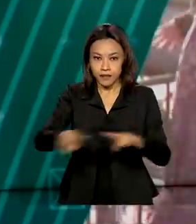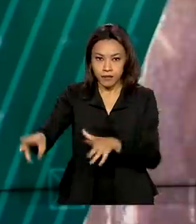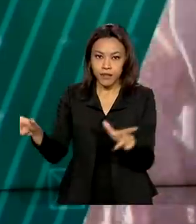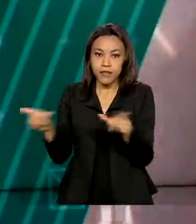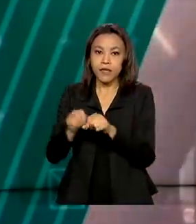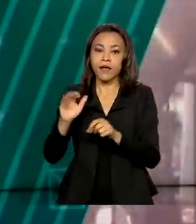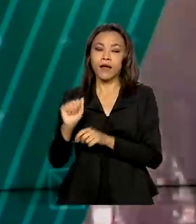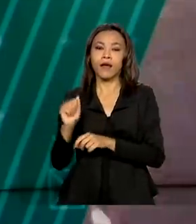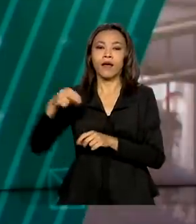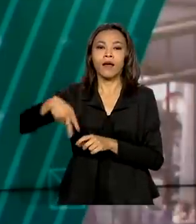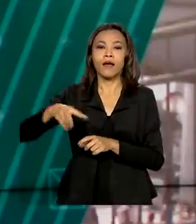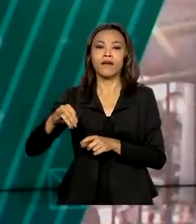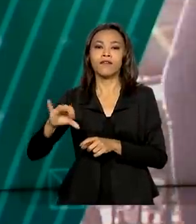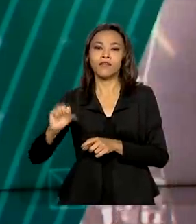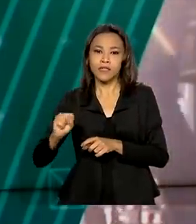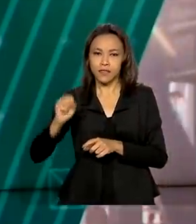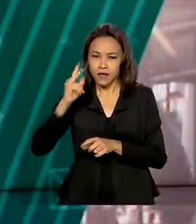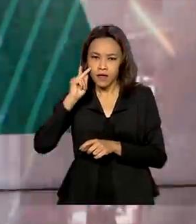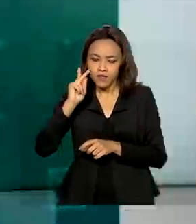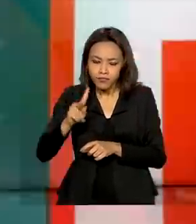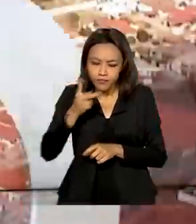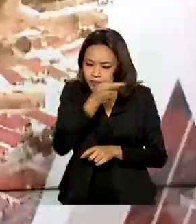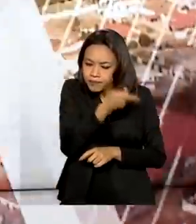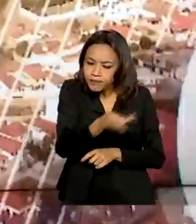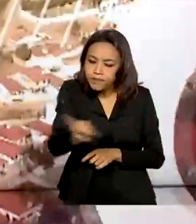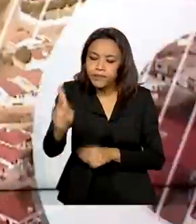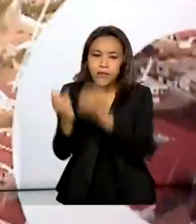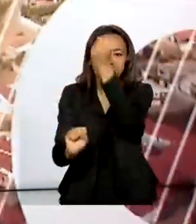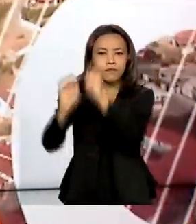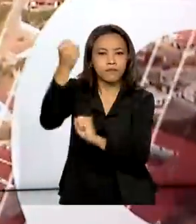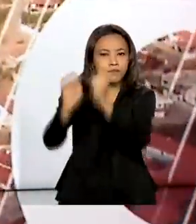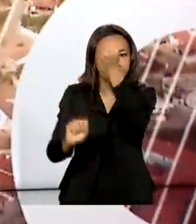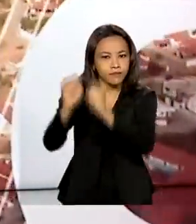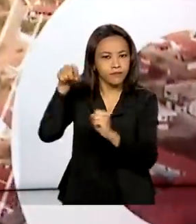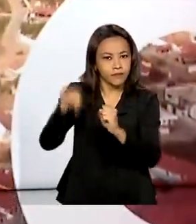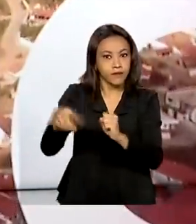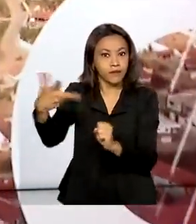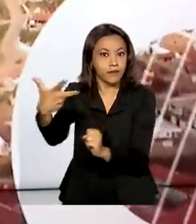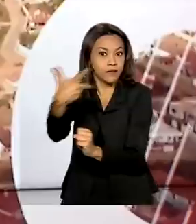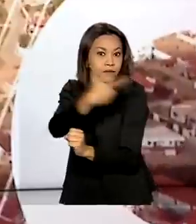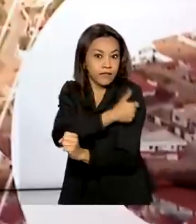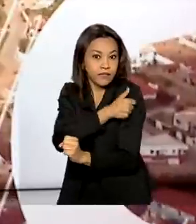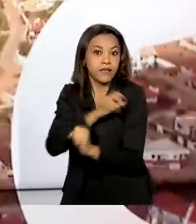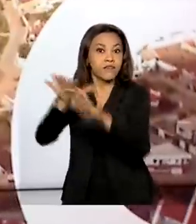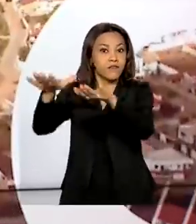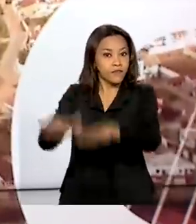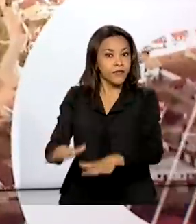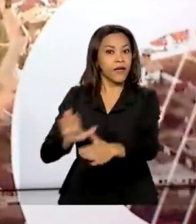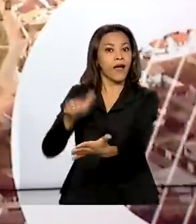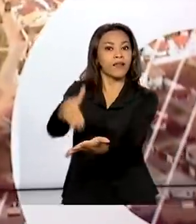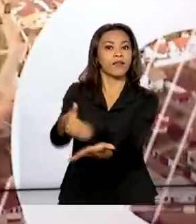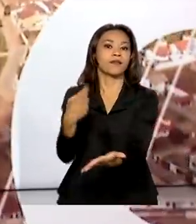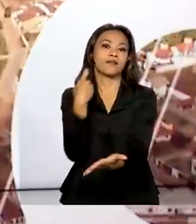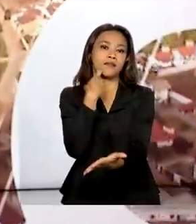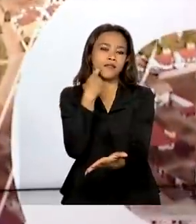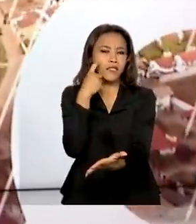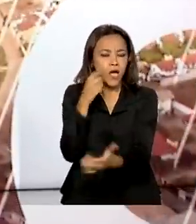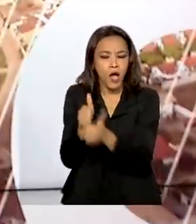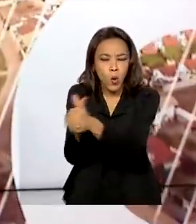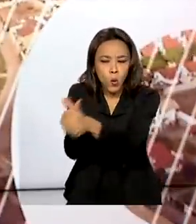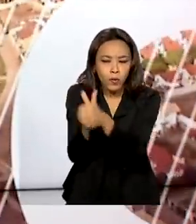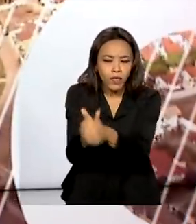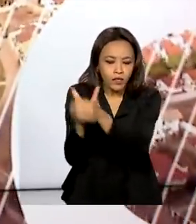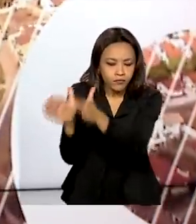inspeção na fábrica que produz a Coronavac. Uma equipe da agência permanece em Pequim até sexta-feira, acompanhando todos os